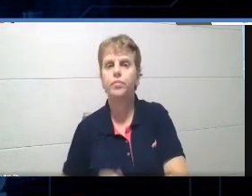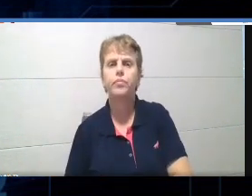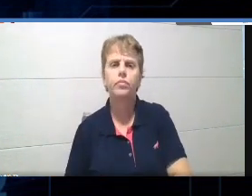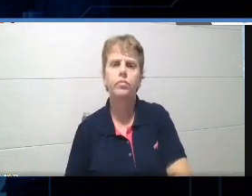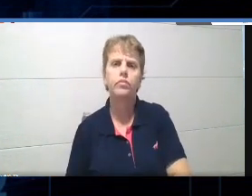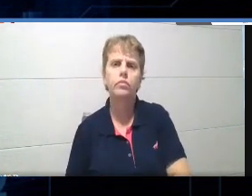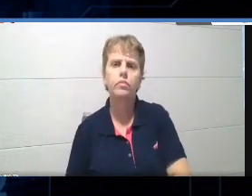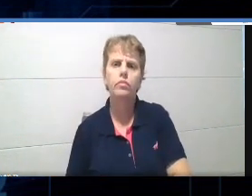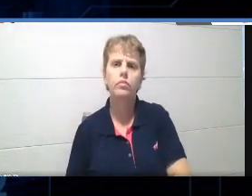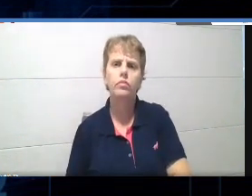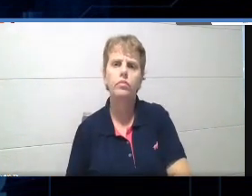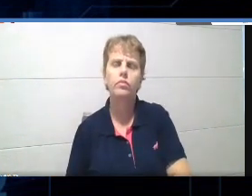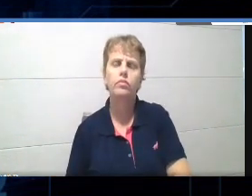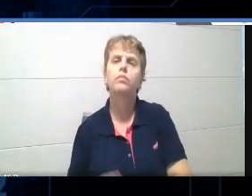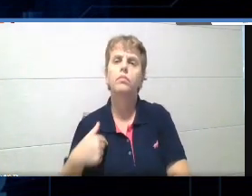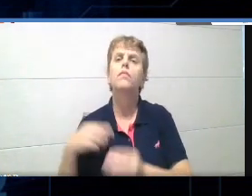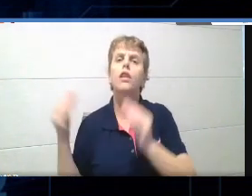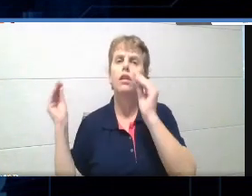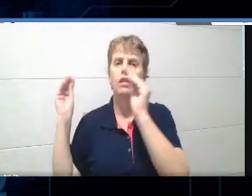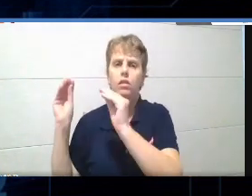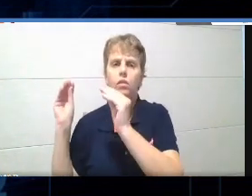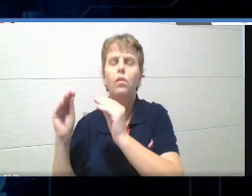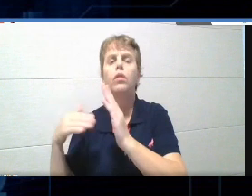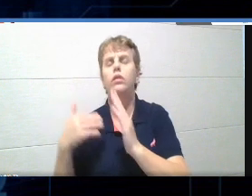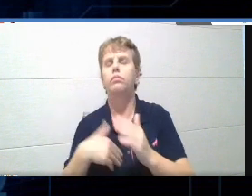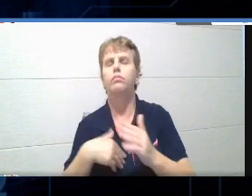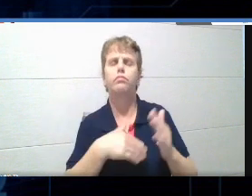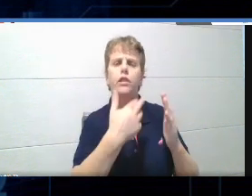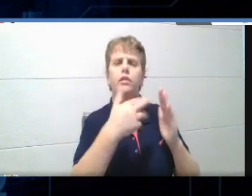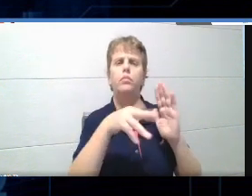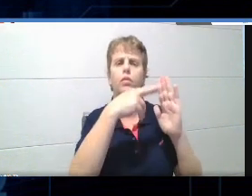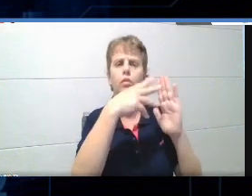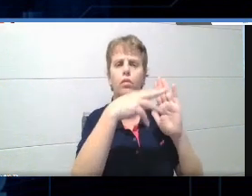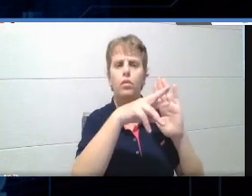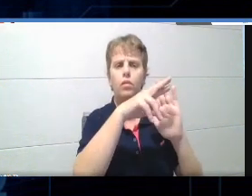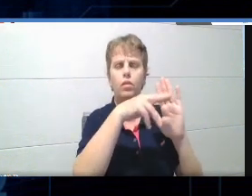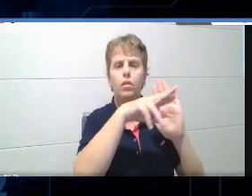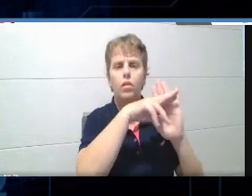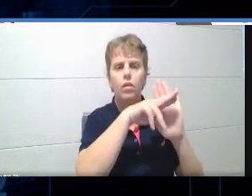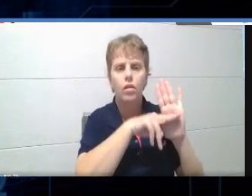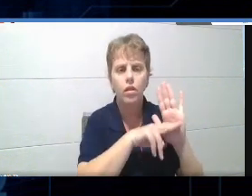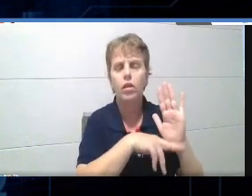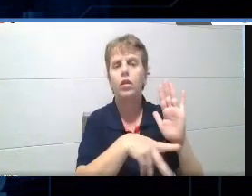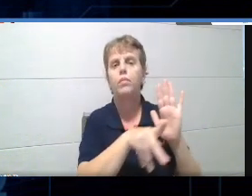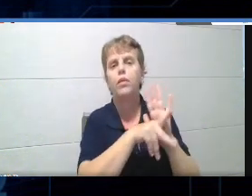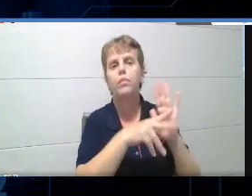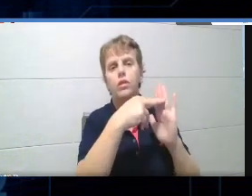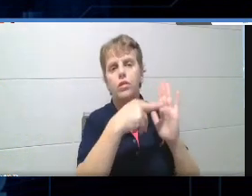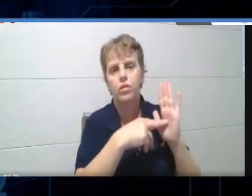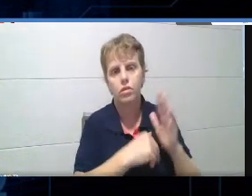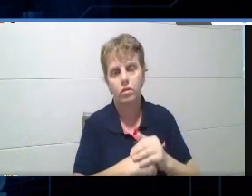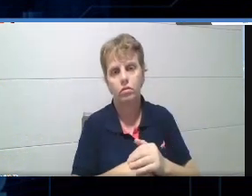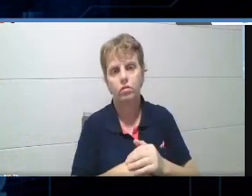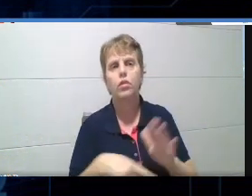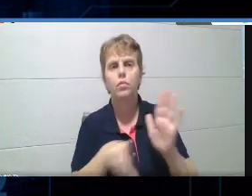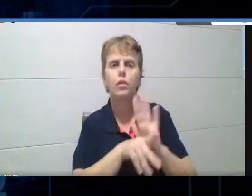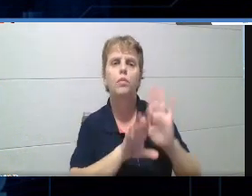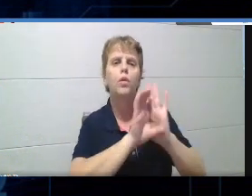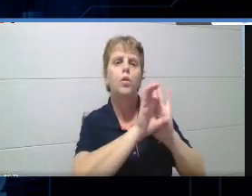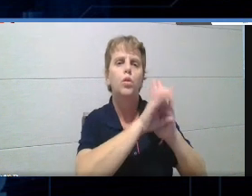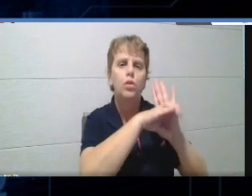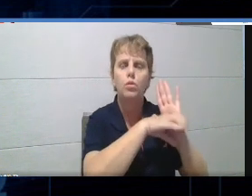coloquei um, né, um parâmetro de nota, agora, no novo ensino médio, a gente vai trabalhar com conceitos, né,